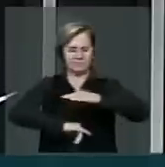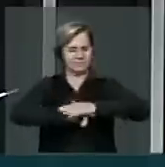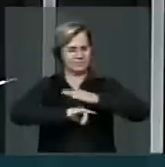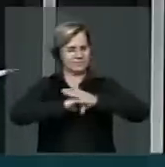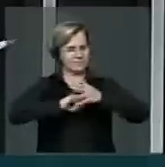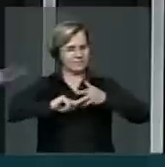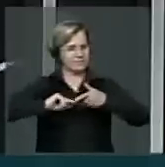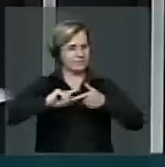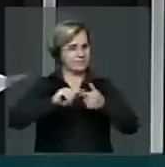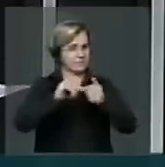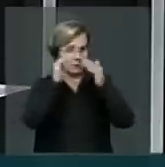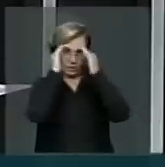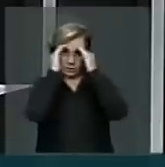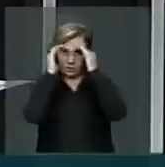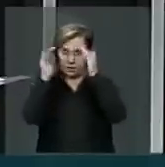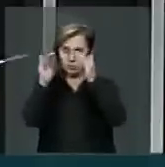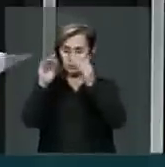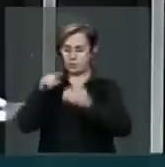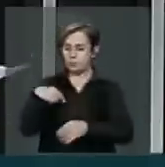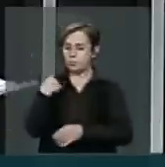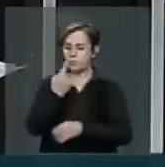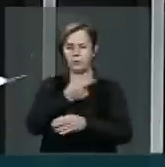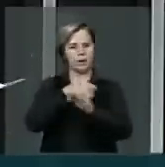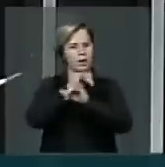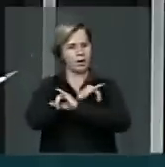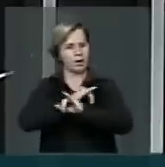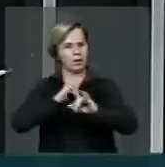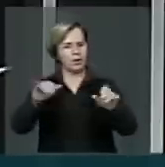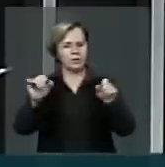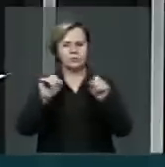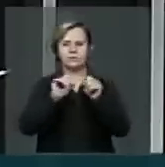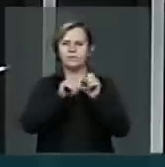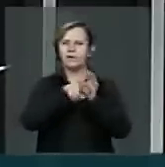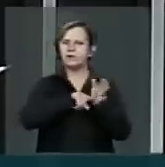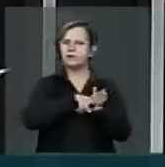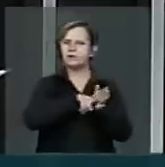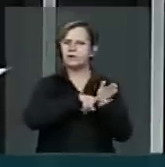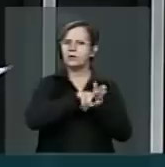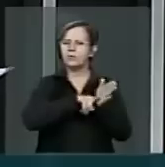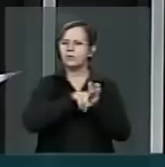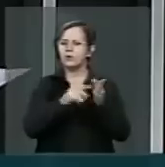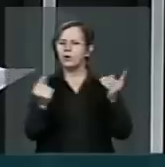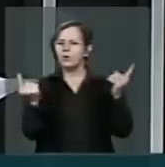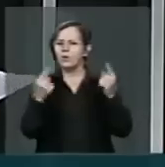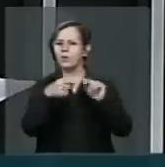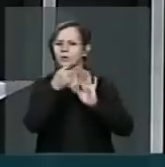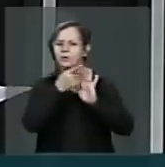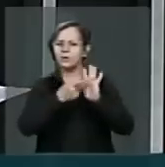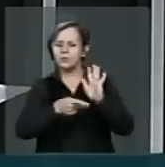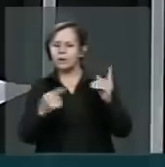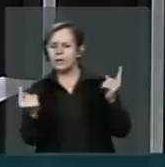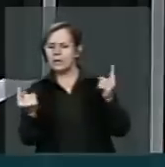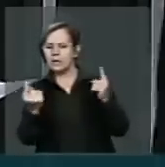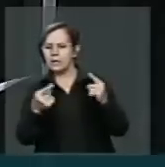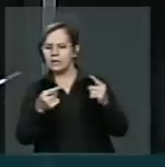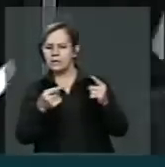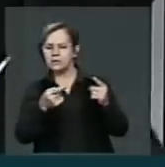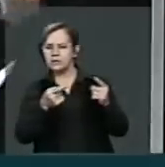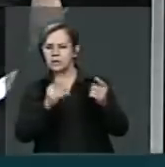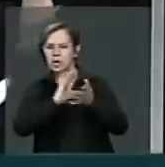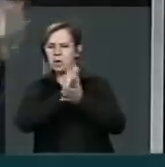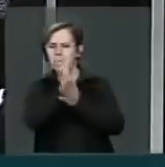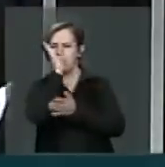respeito nós lançamos de fazermos uma investigação contra o programa antiterrorismo do Brasil e já